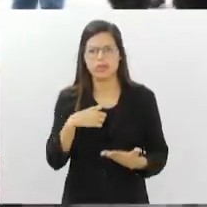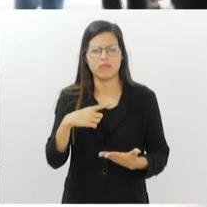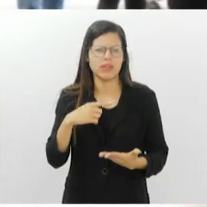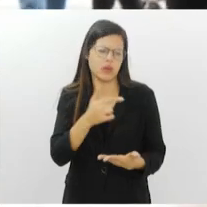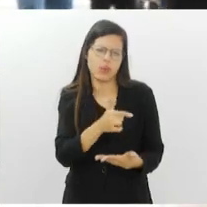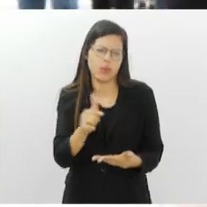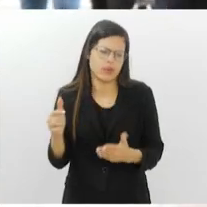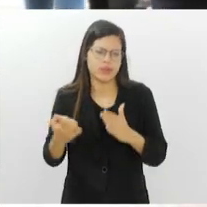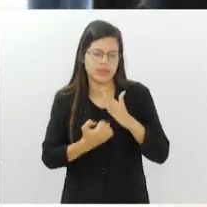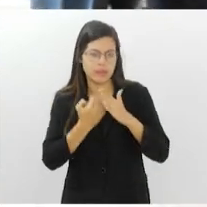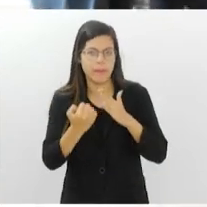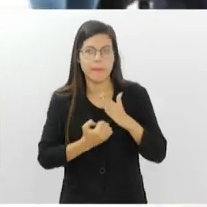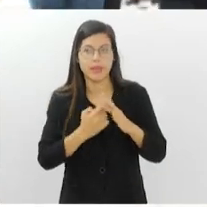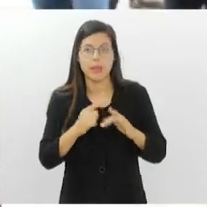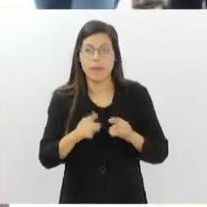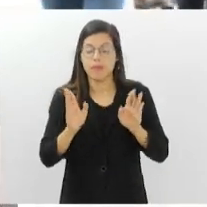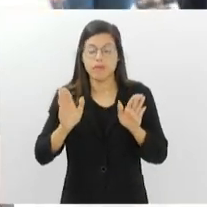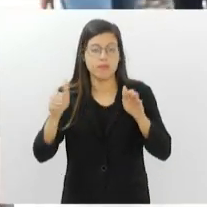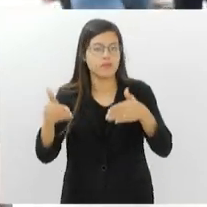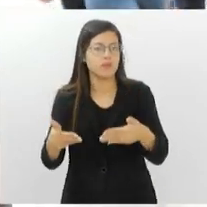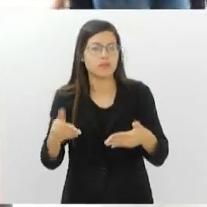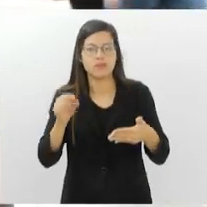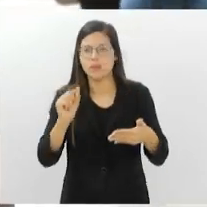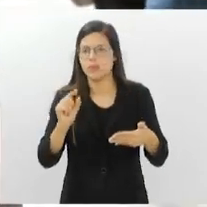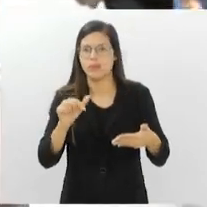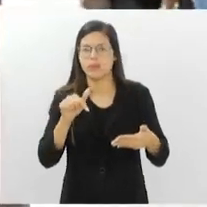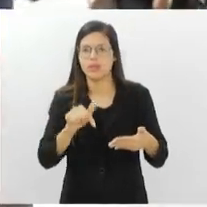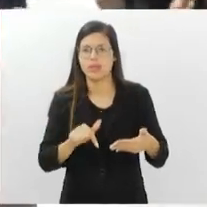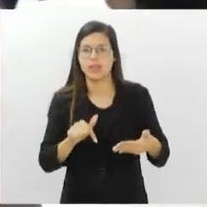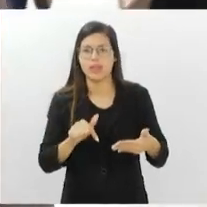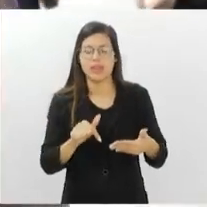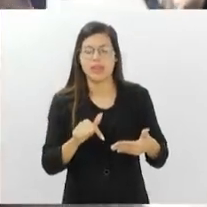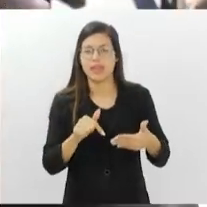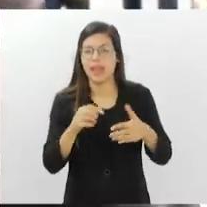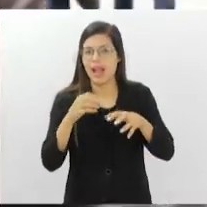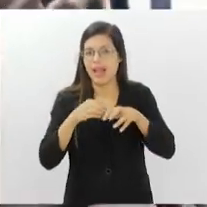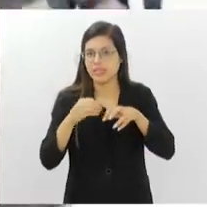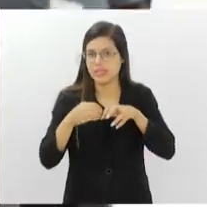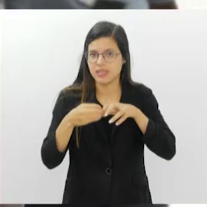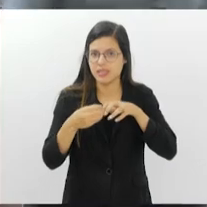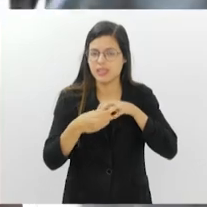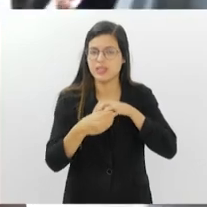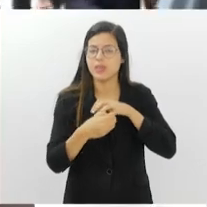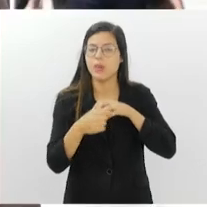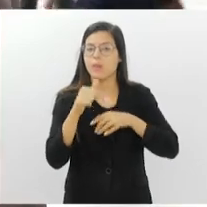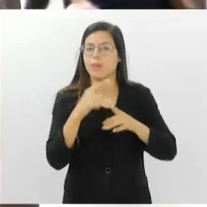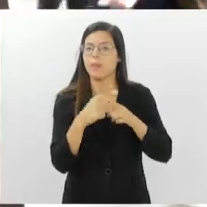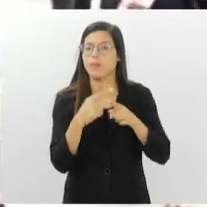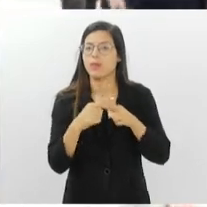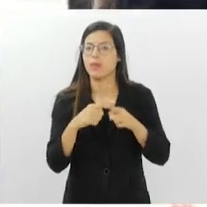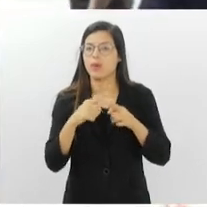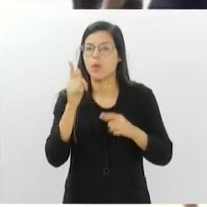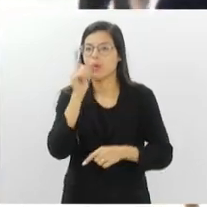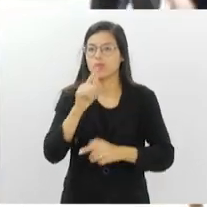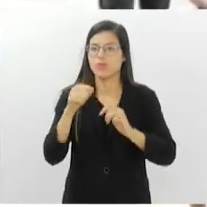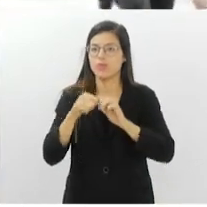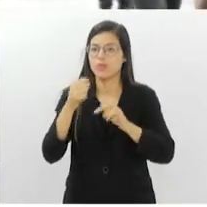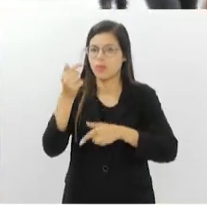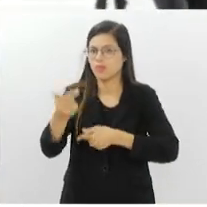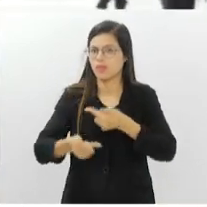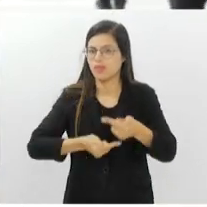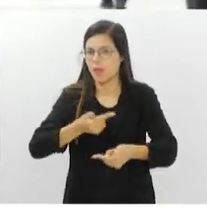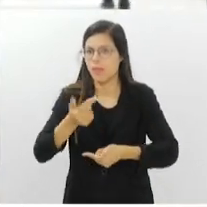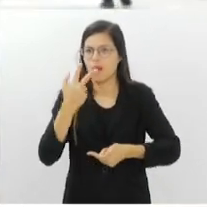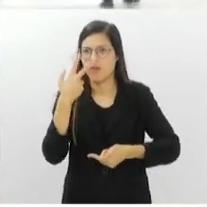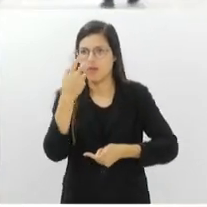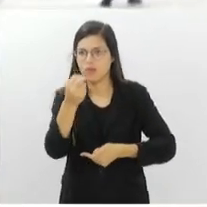grande. Mas eu foco muito na questão do açaí, porque através dele eu consigo fazer um trabalho muito forte